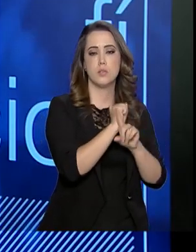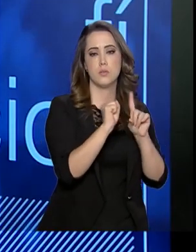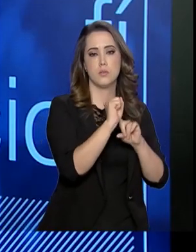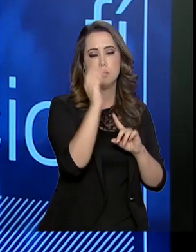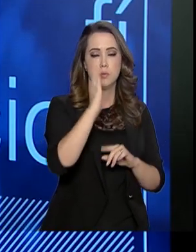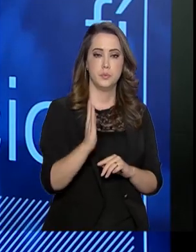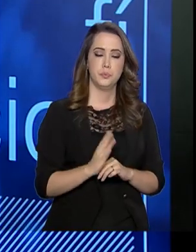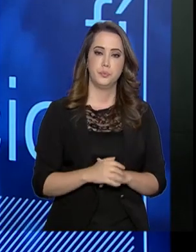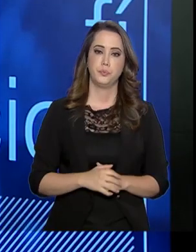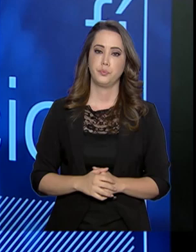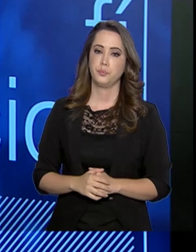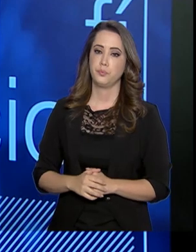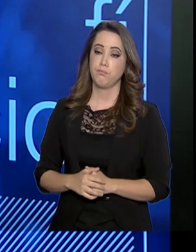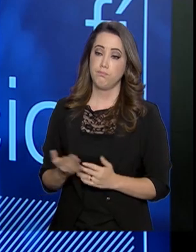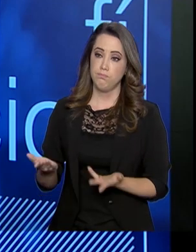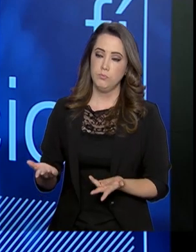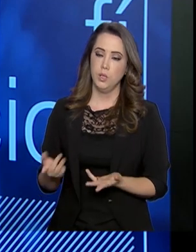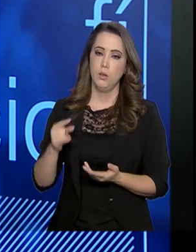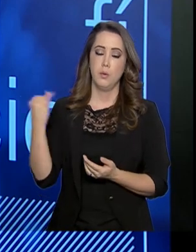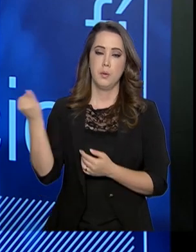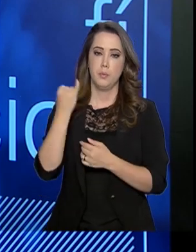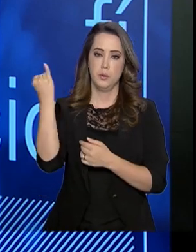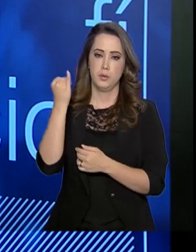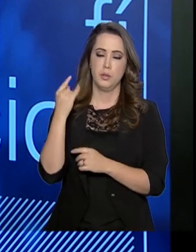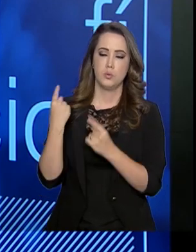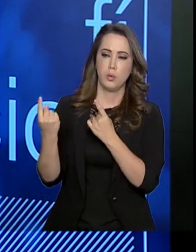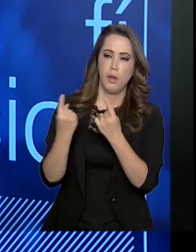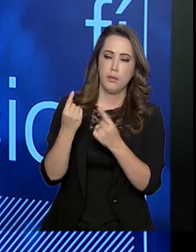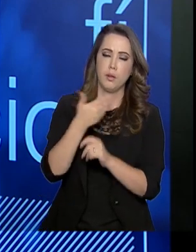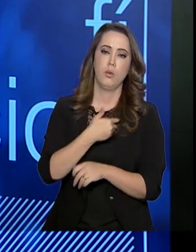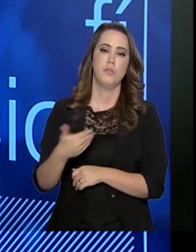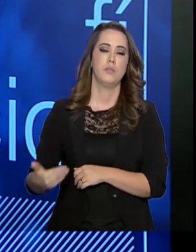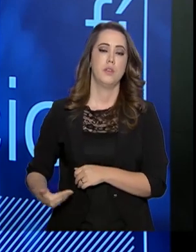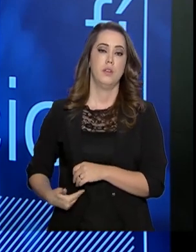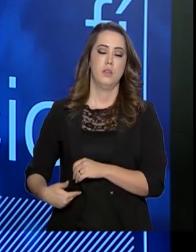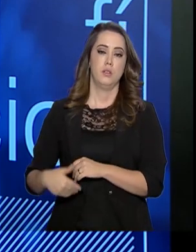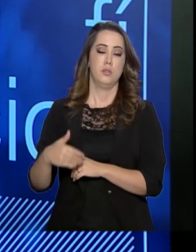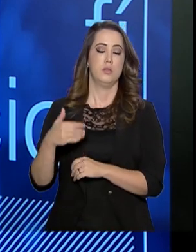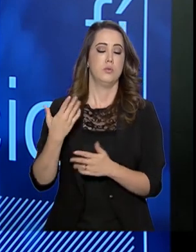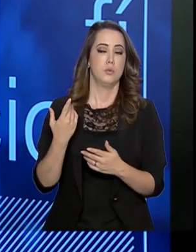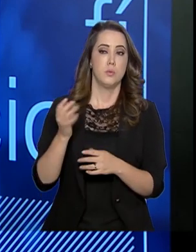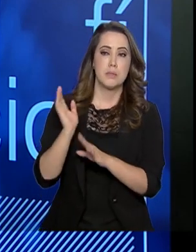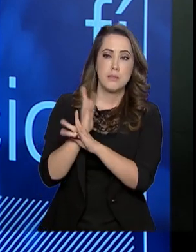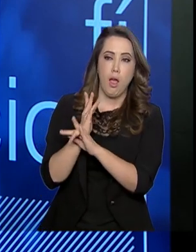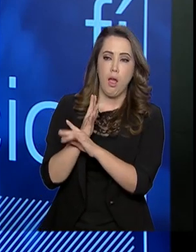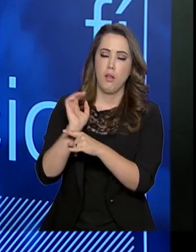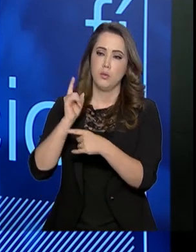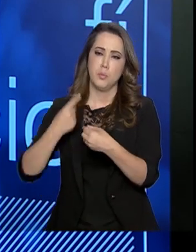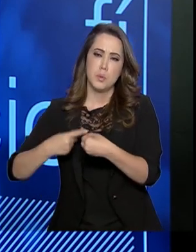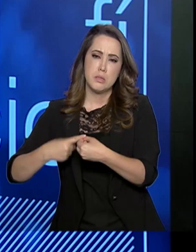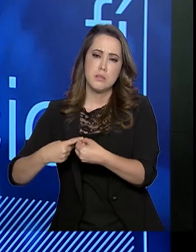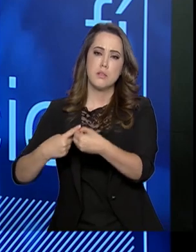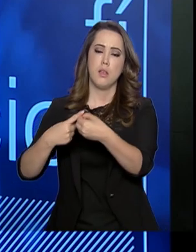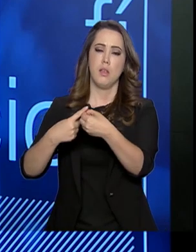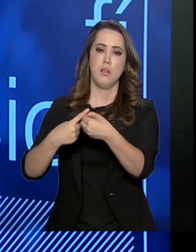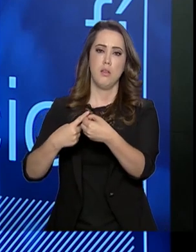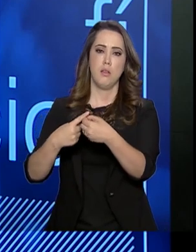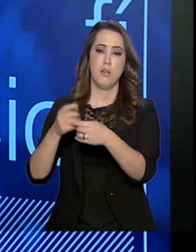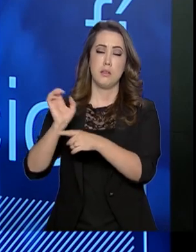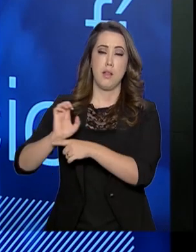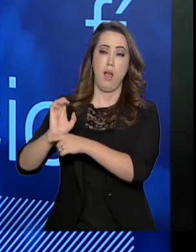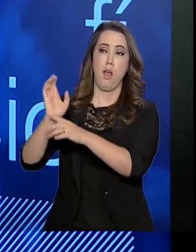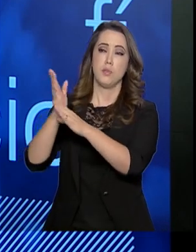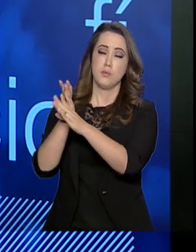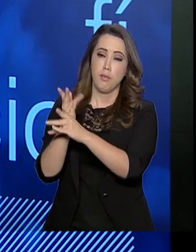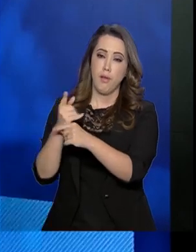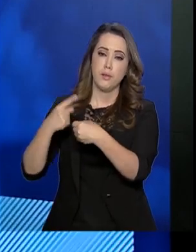brasileiro, aos governos da União, do Estado e dos municípios, proteger aqueles que não conseguem